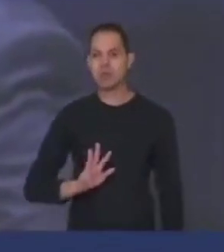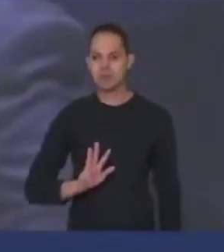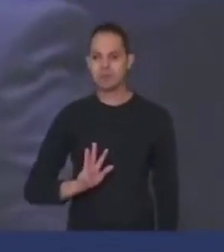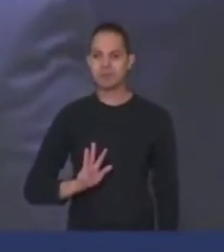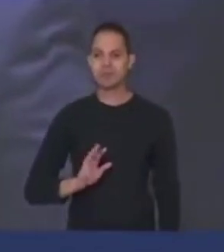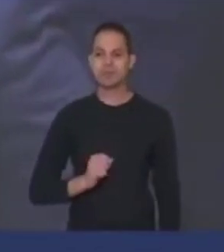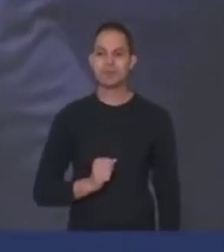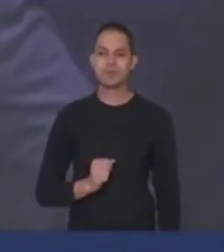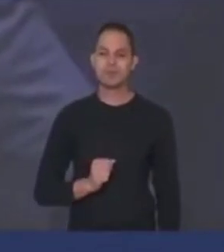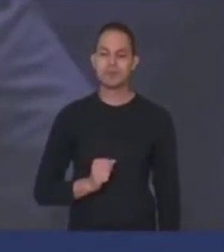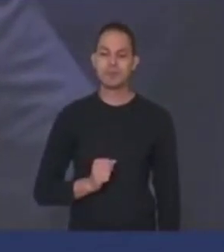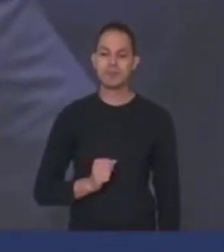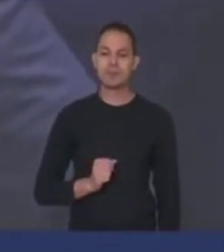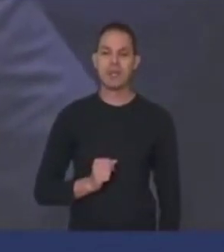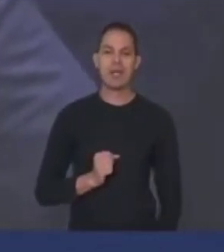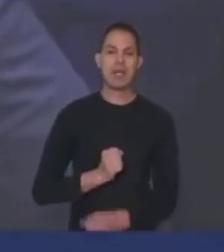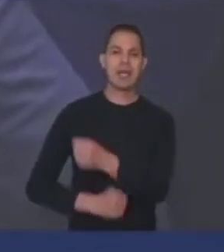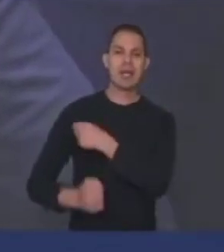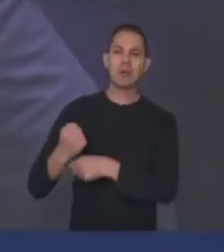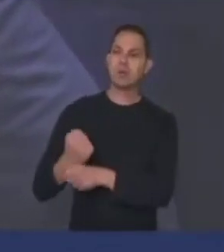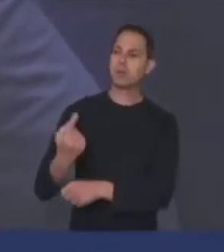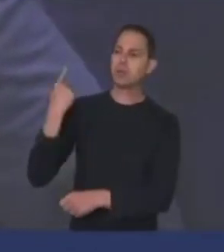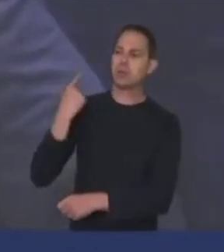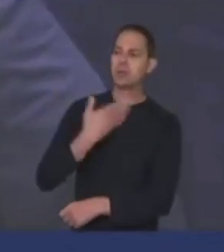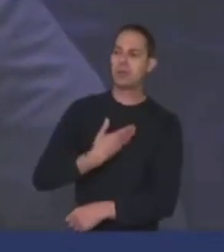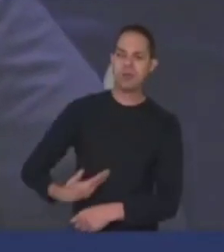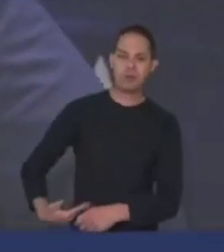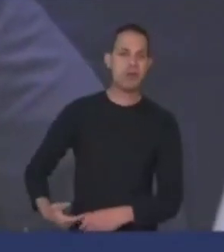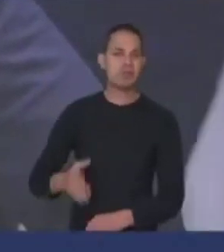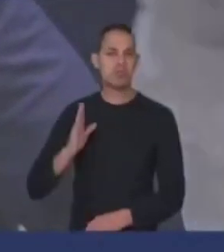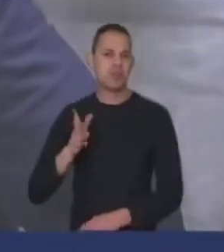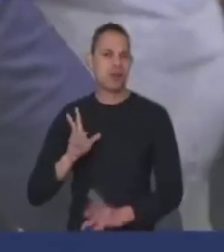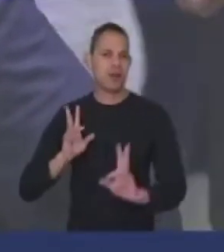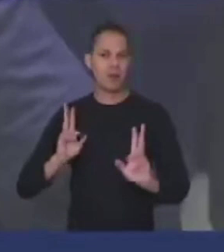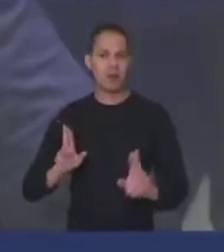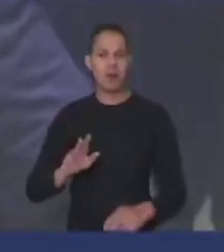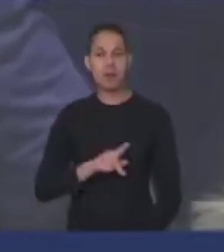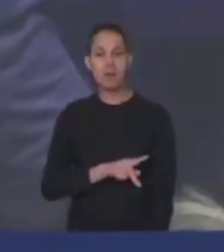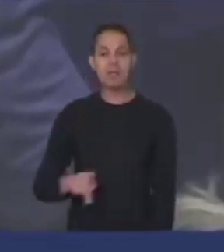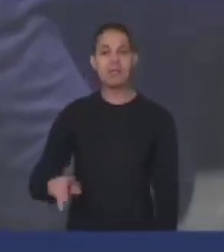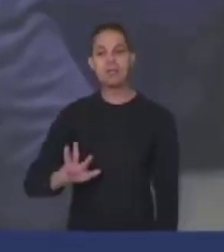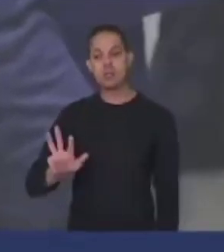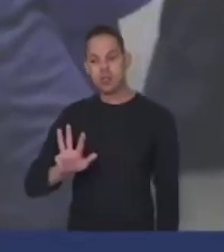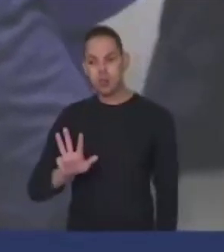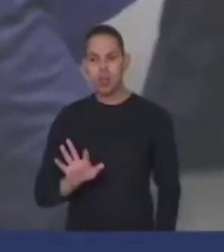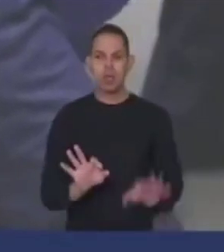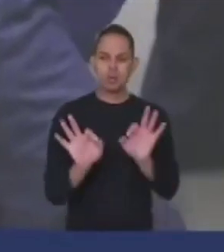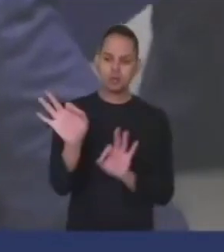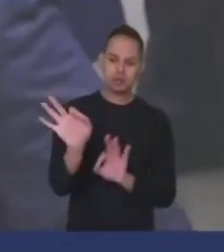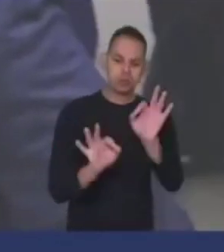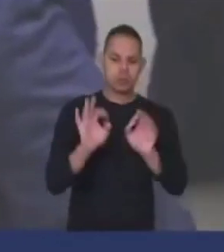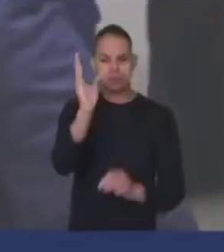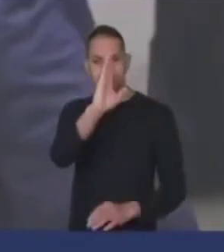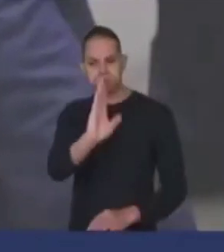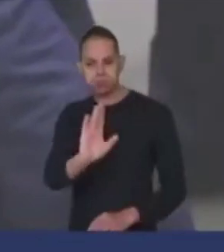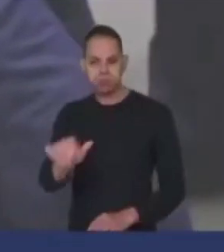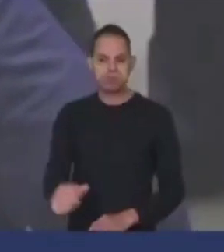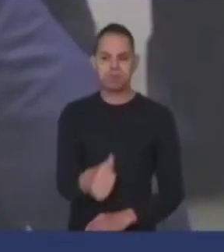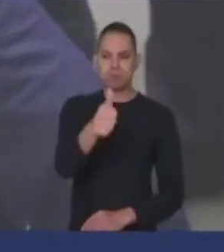tivemos, em anos anteriores, em governos anteriores, o presidente Lula reconstruir no Brasil com medidas importantes.